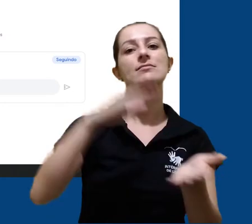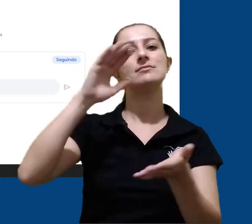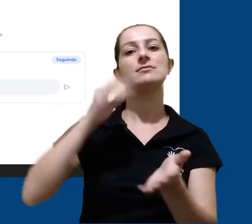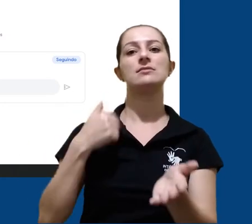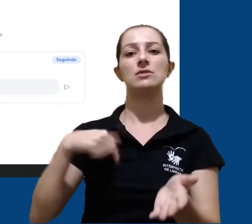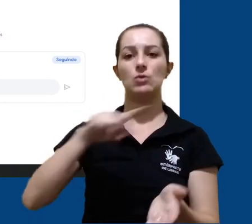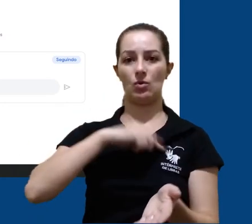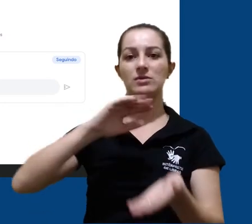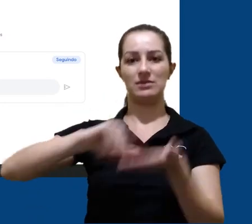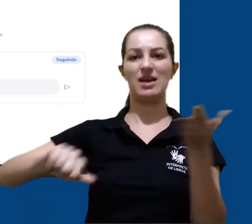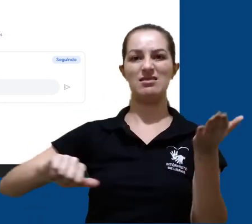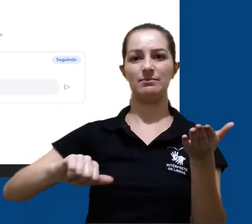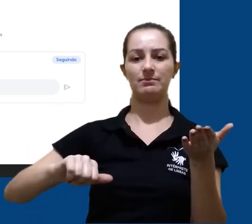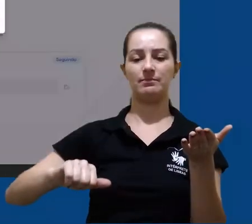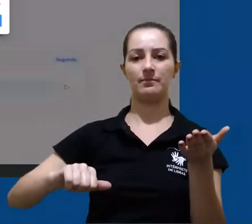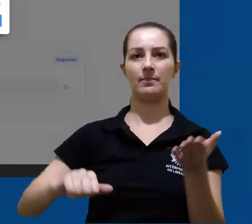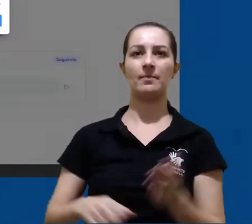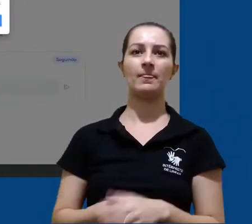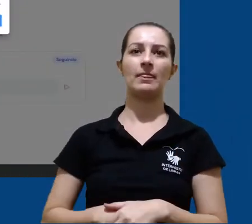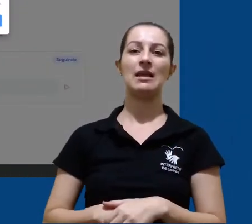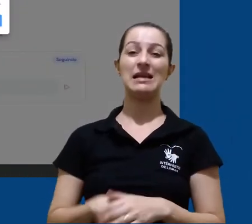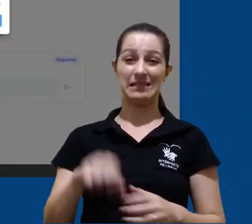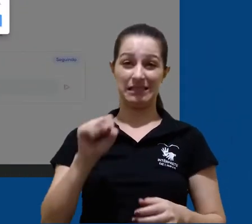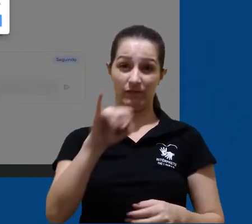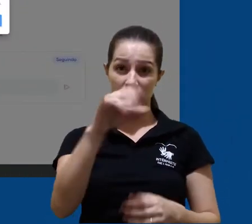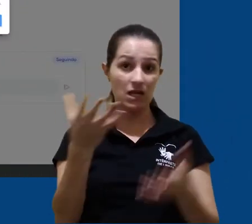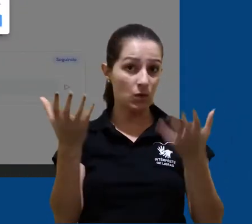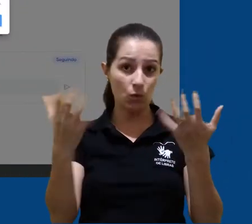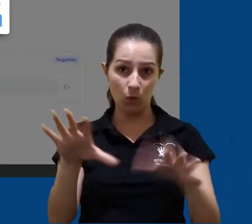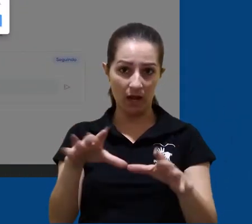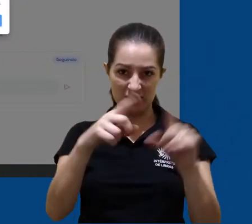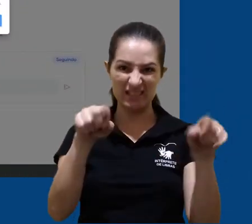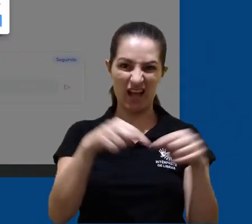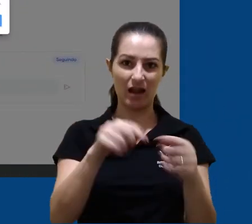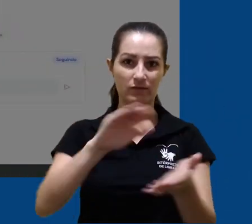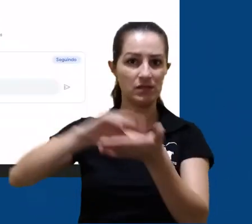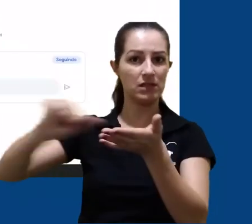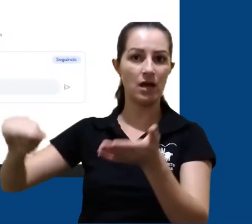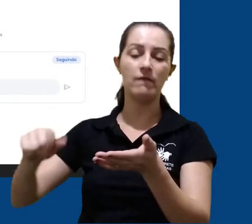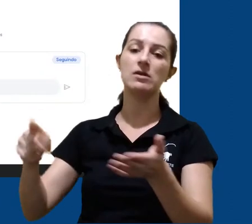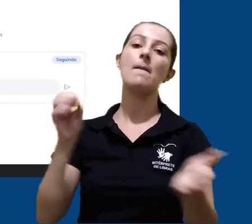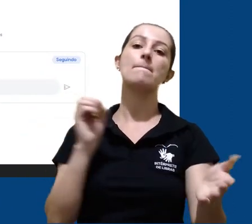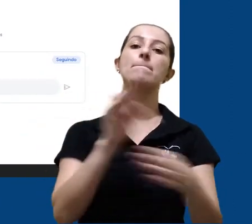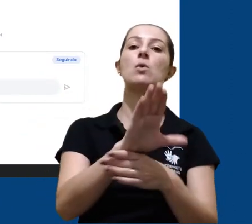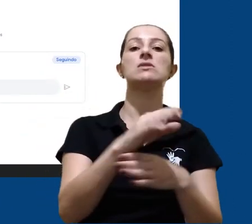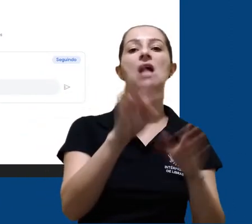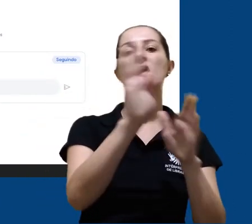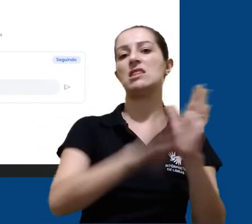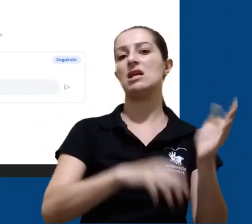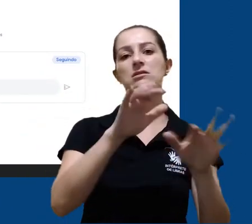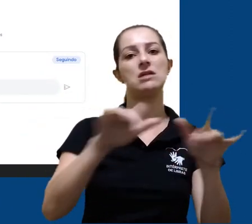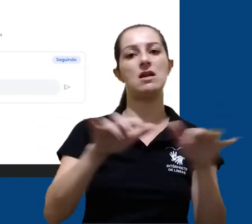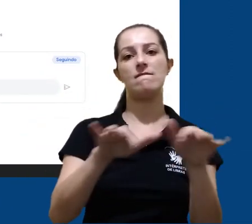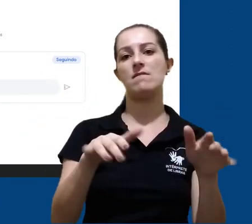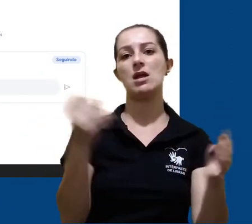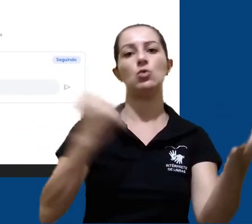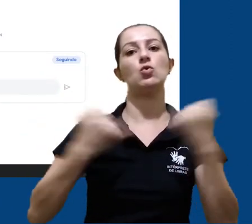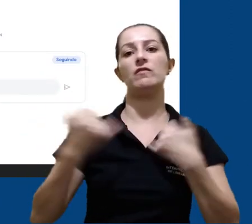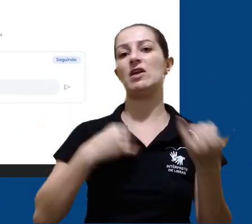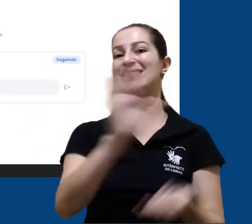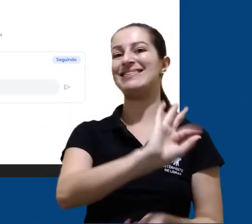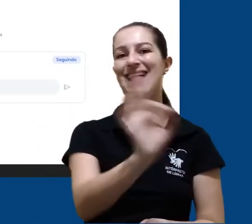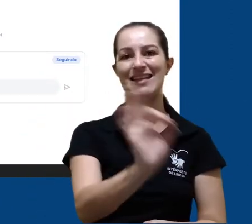sair. Quando você sai de uma sala, você não pode fazer postagens e nem vai receber notificações,